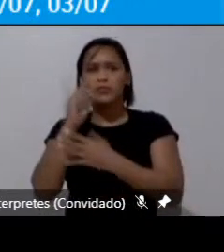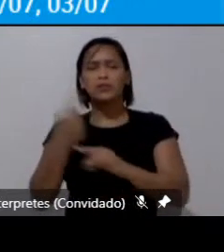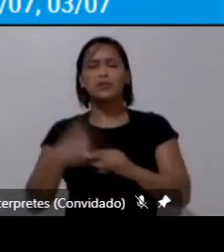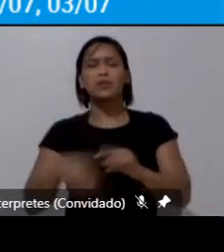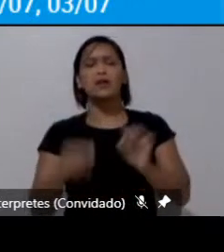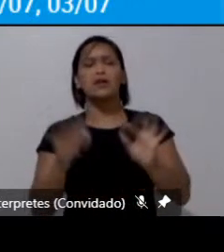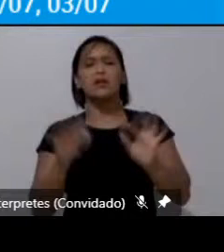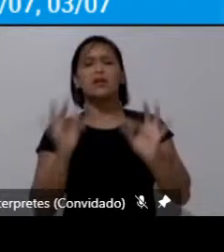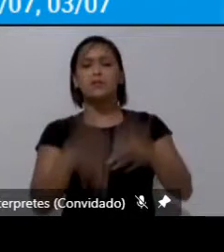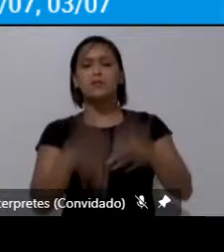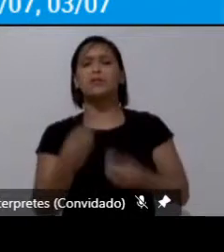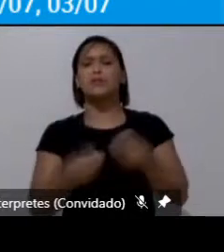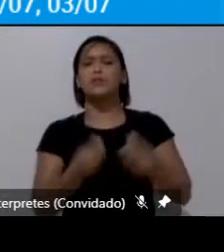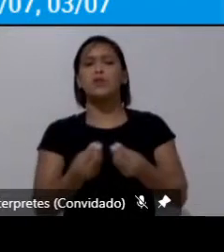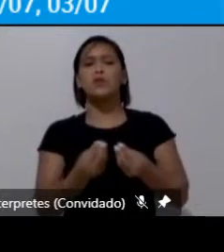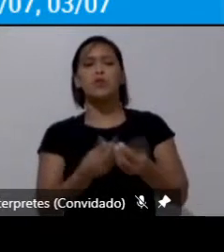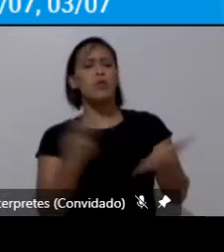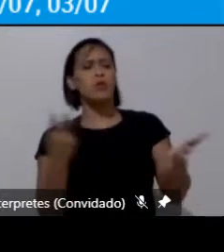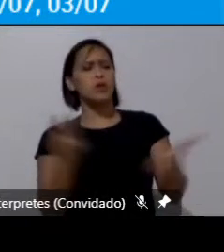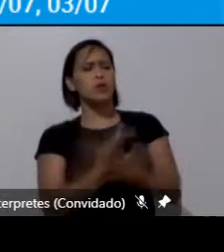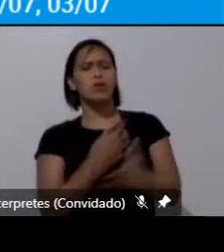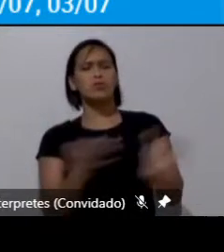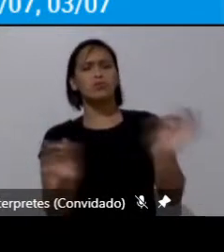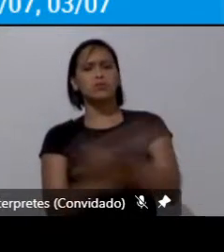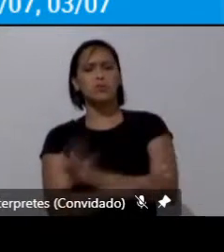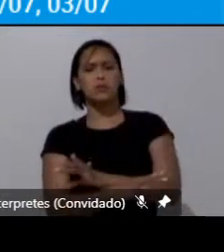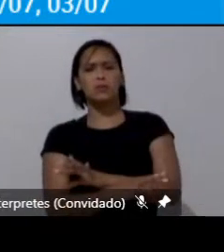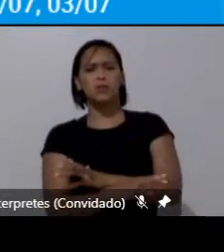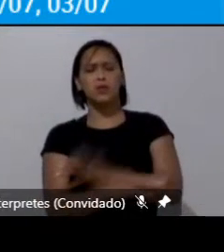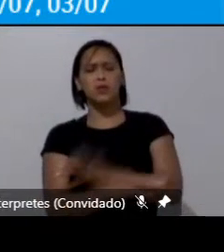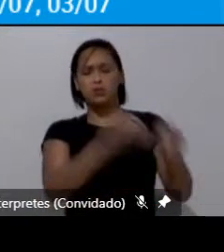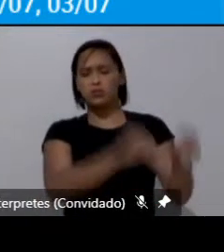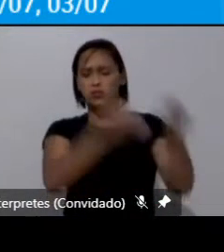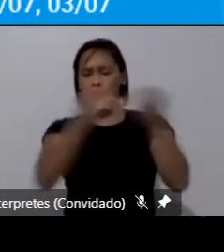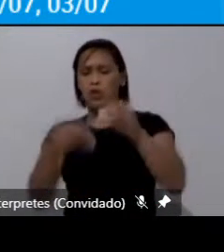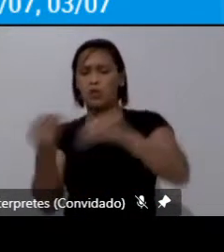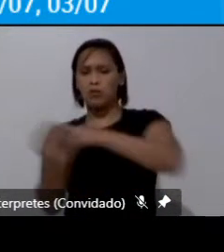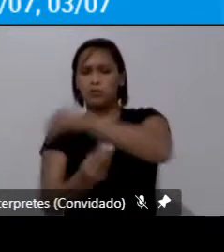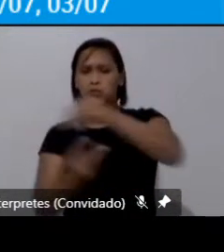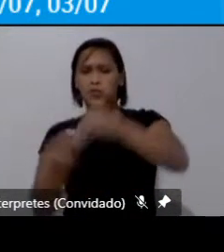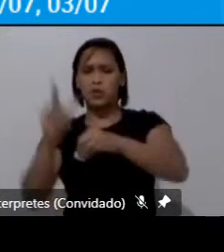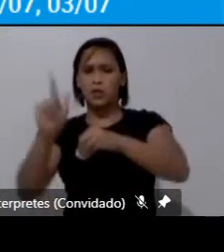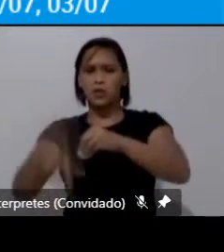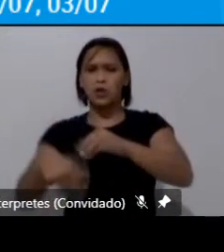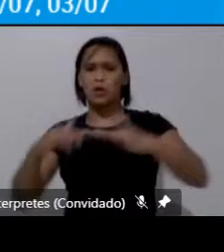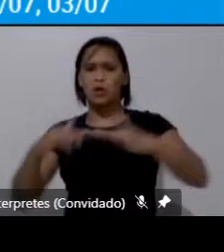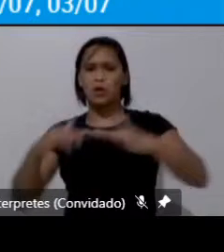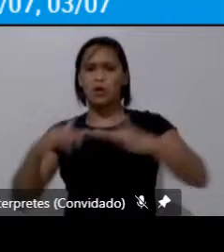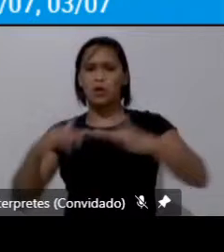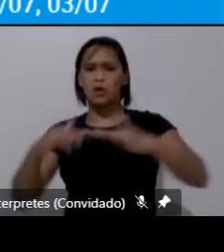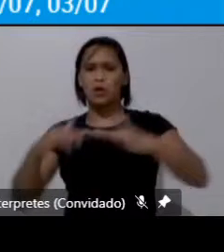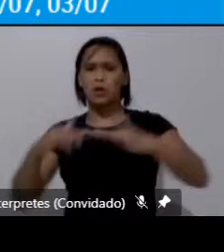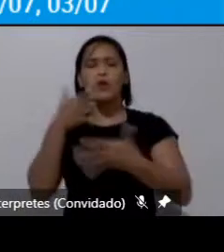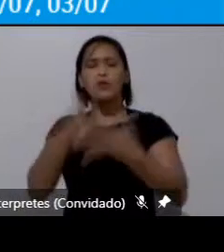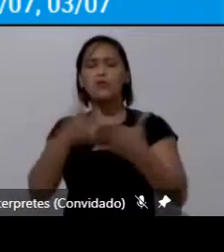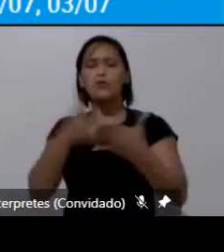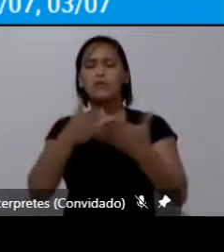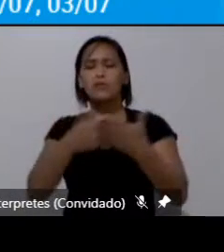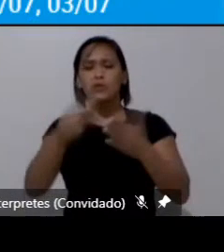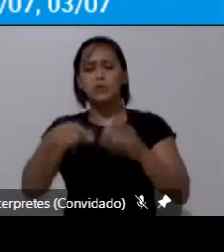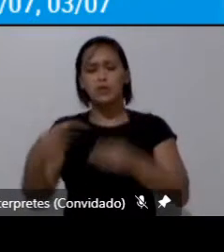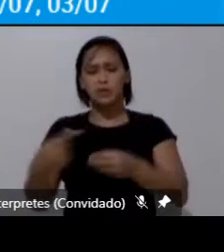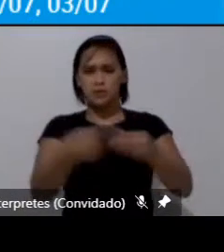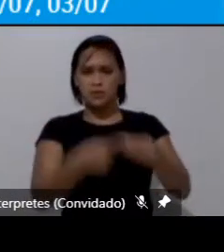como e quando termina o nosso deslocamento a nossa mobilidade quais são as fronteiras que a cidade